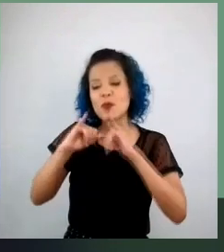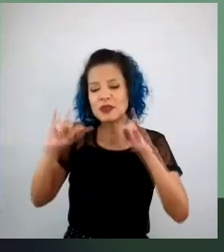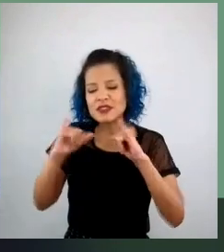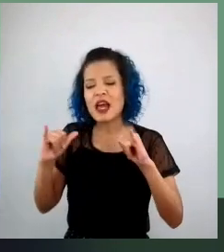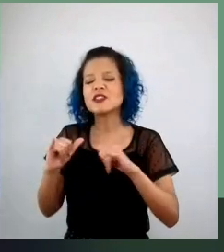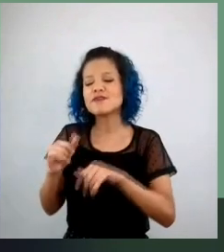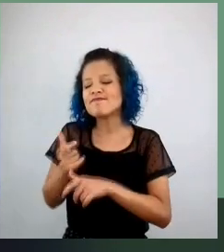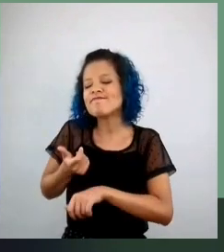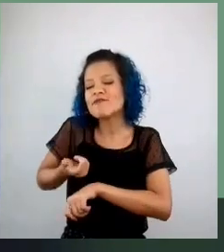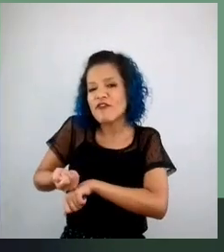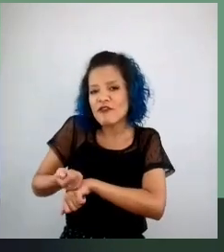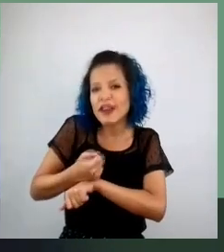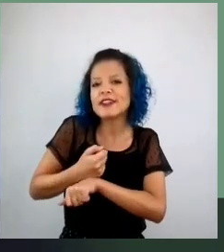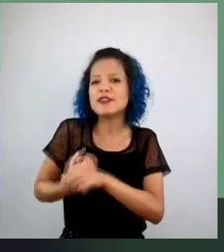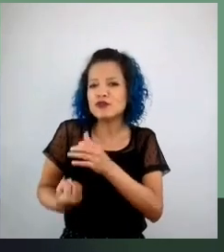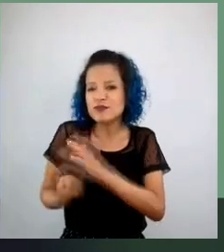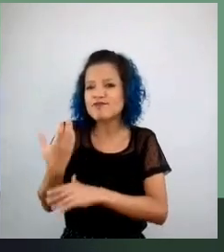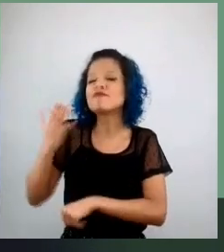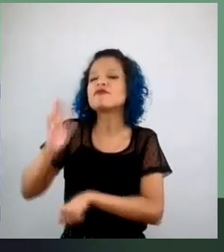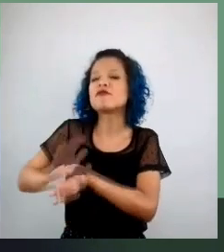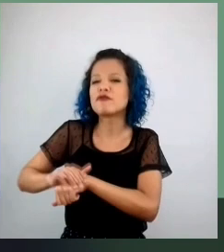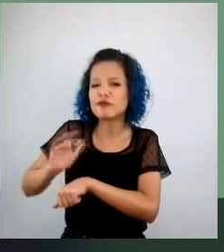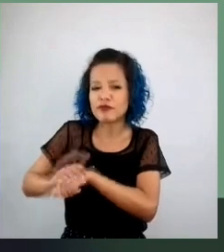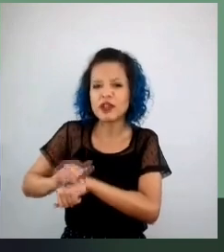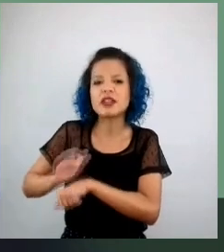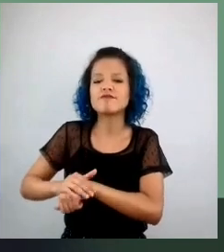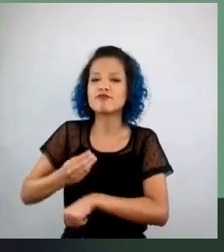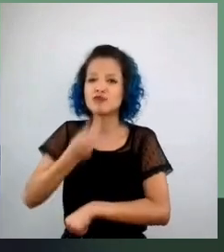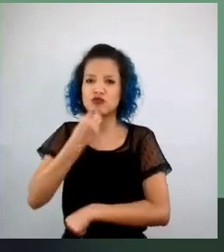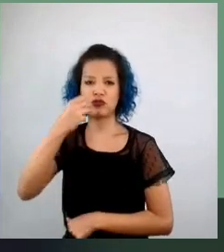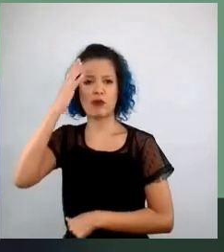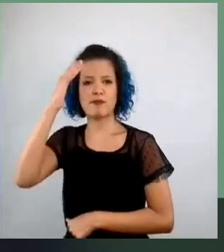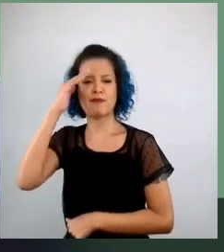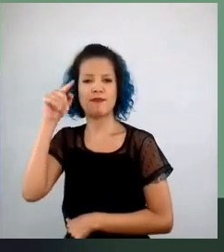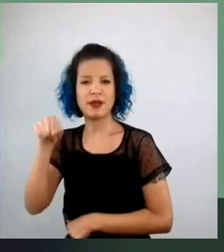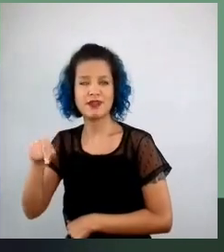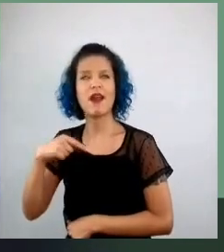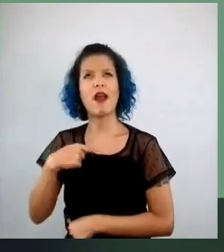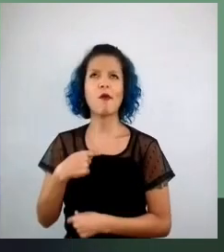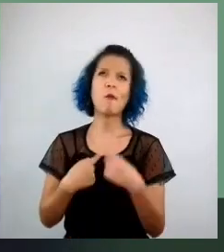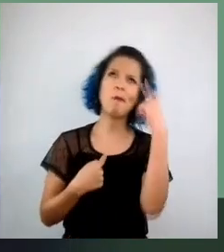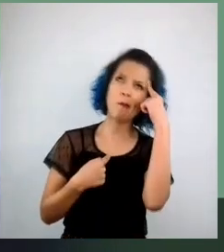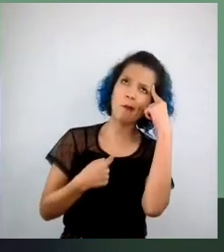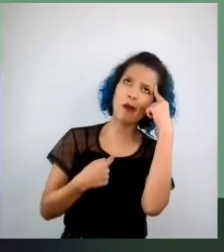isso é uma coisa ser repensada e eu vejo o GP pensando e repensando,